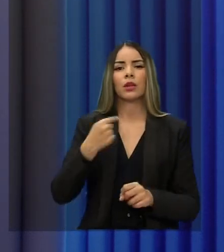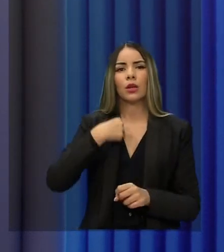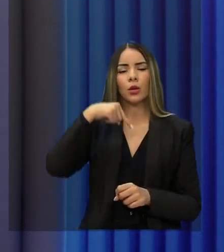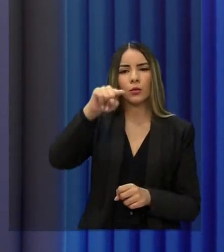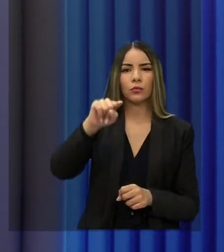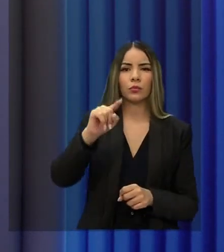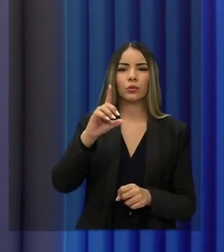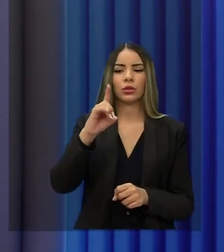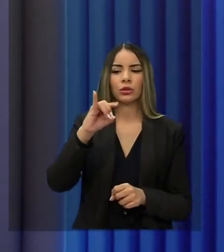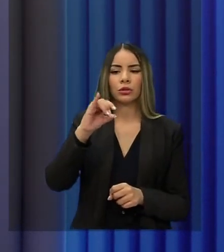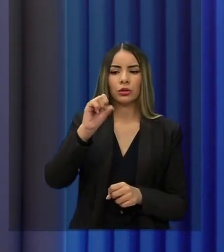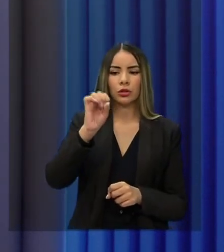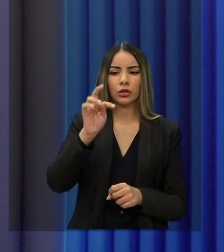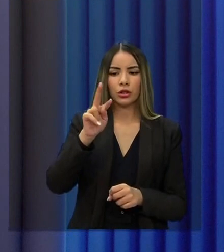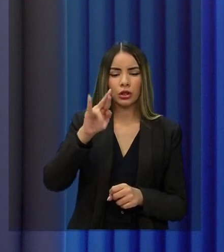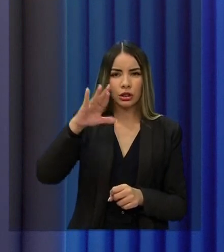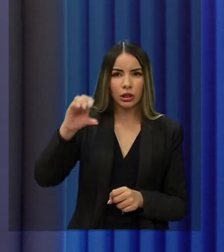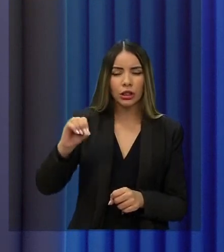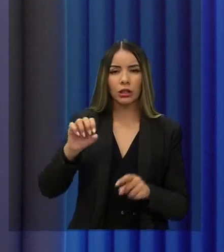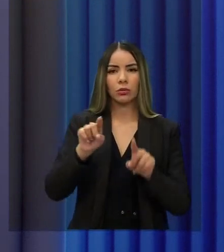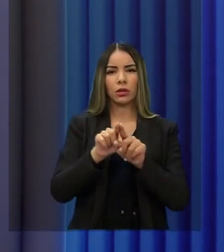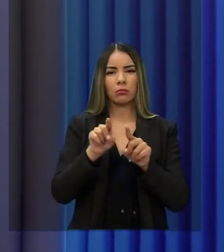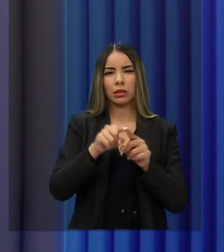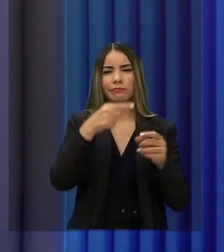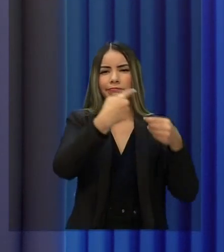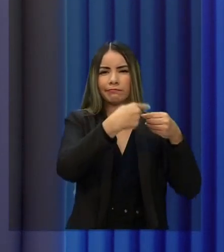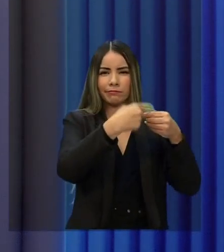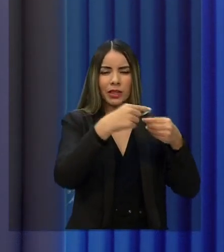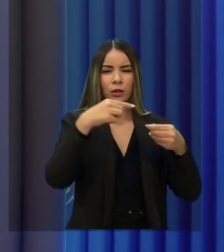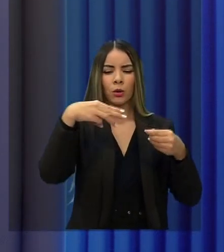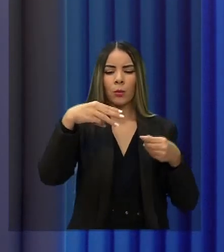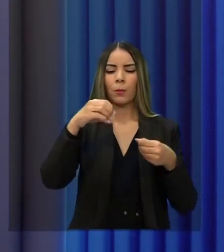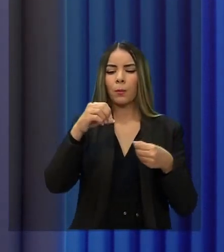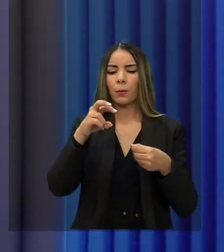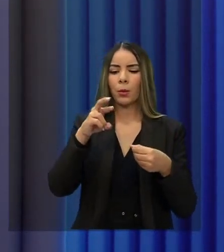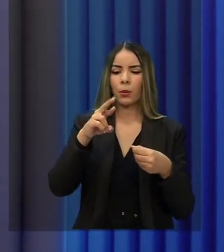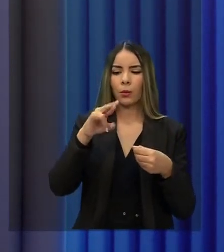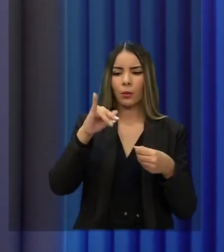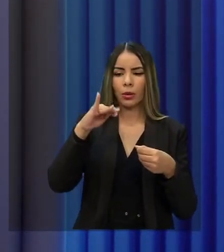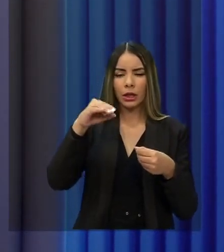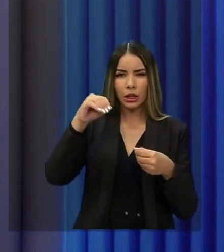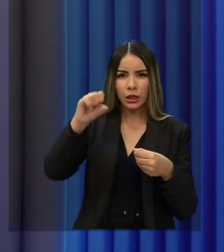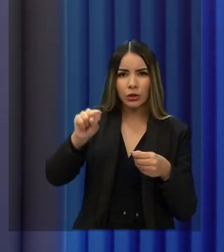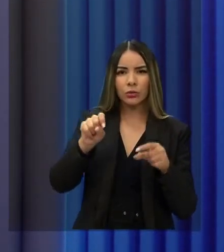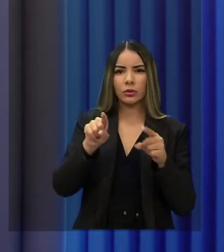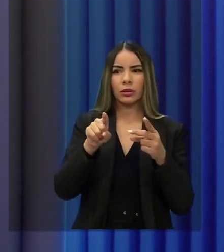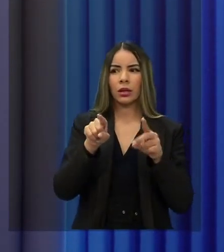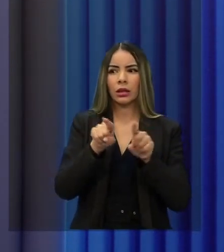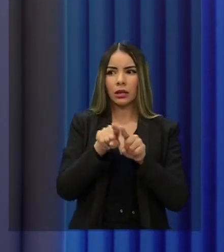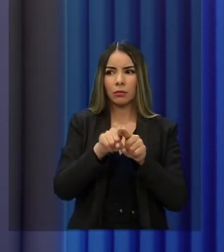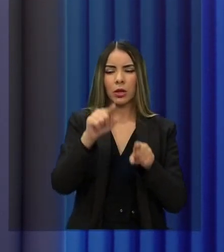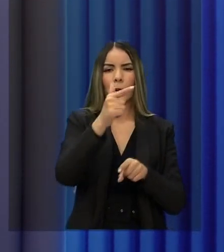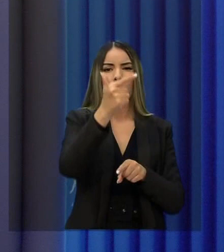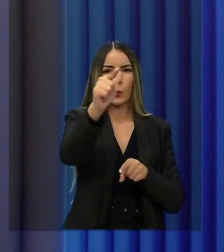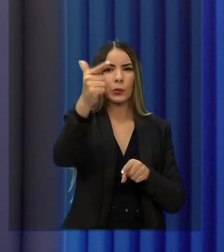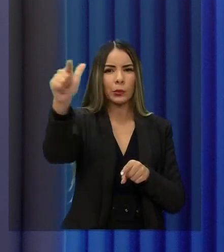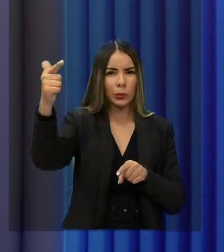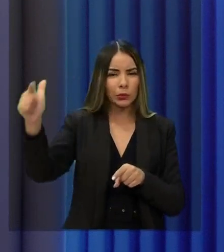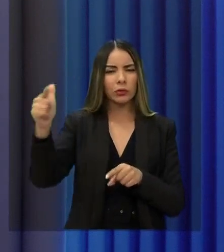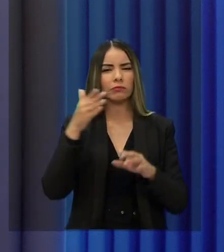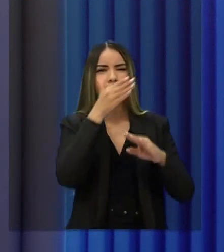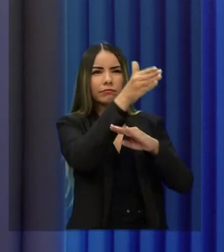Alegre, lá em Morrinhos, como eu fui lá na Palestina, em Oroes, como eu fui lá em Iaiuaba, em todos os municípios cearenses. Eu queria agradecer